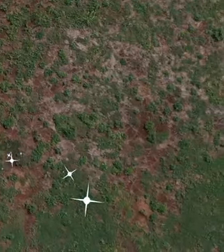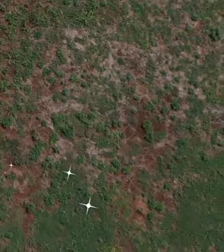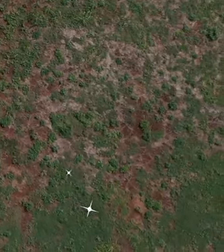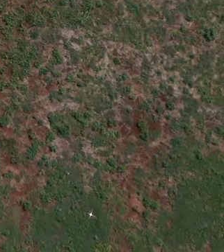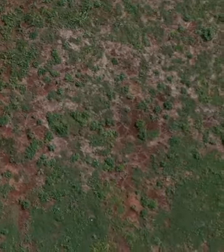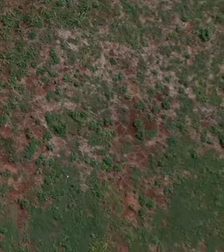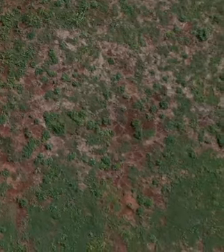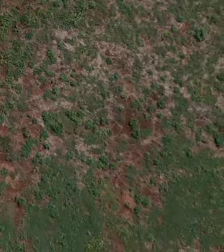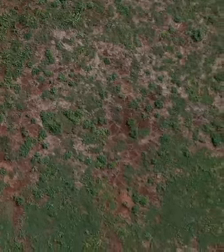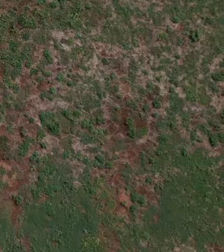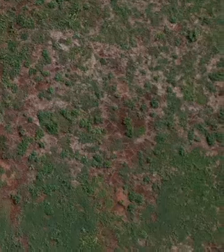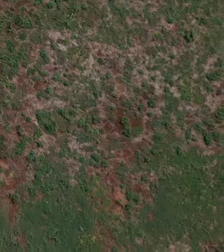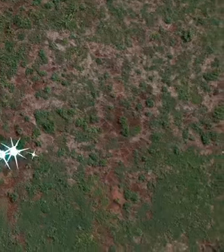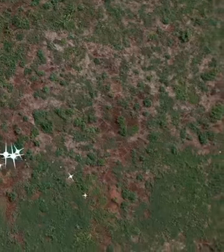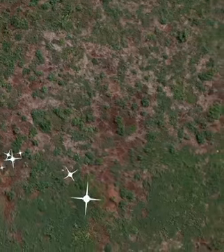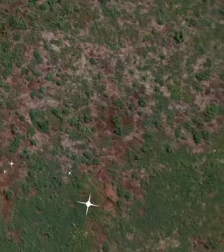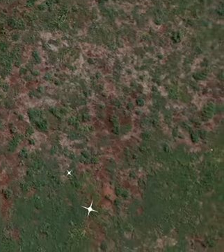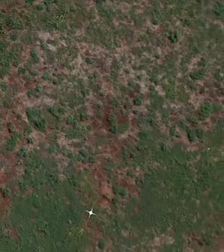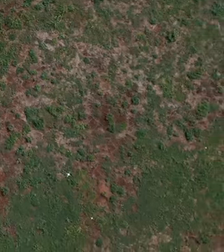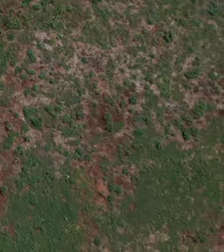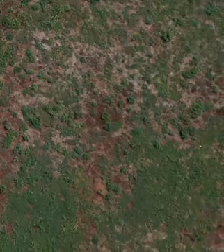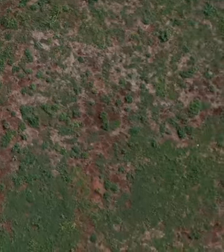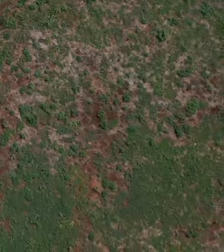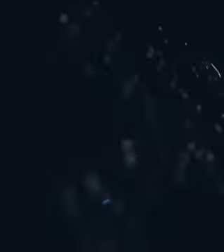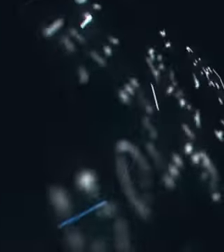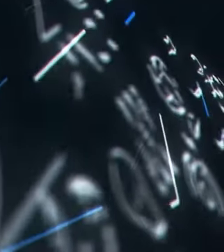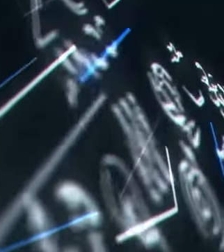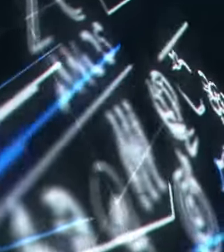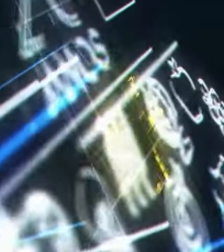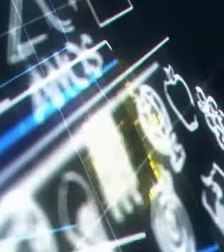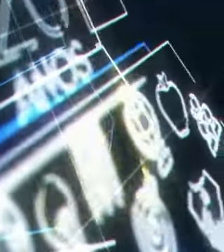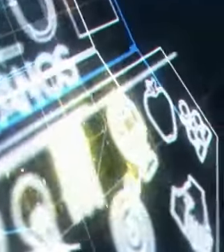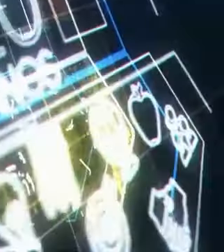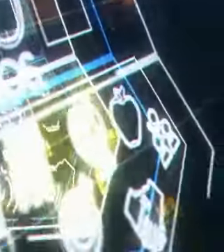Educação em ação Tchau,